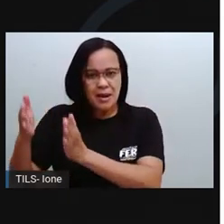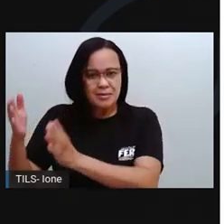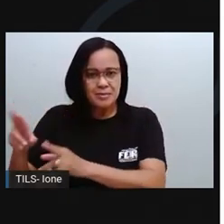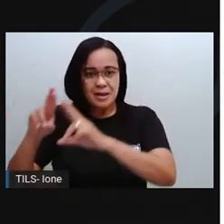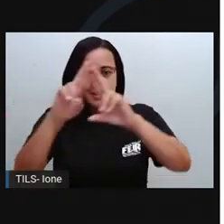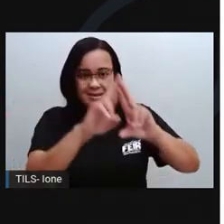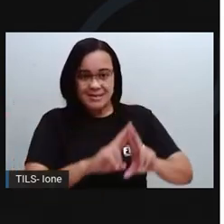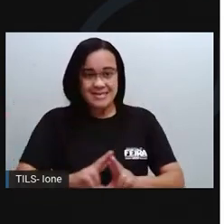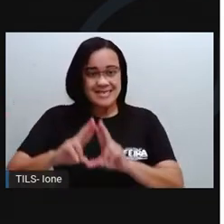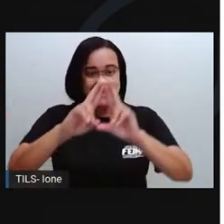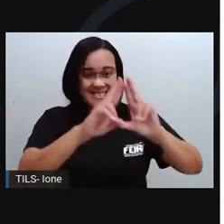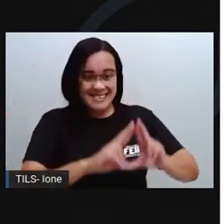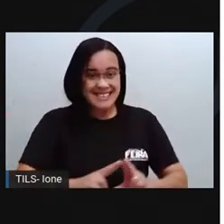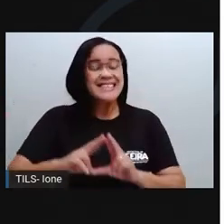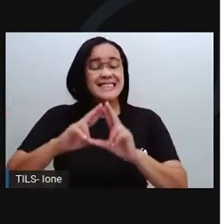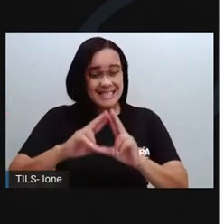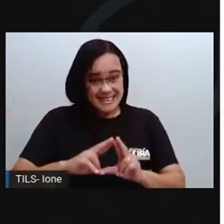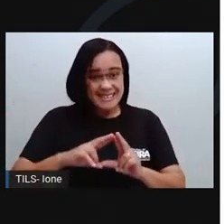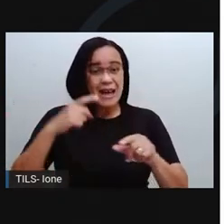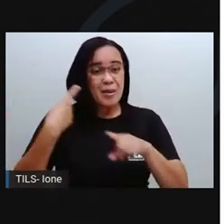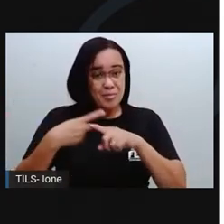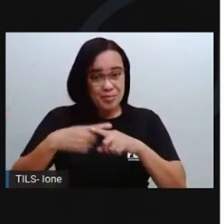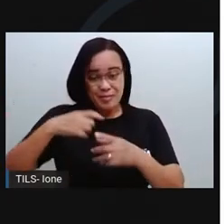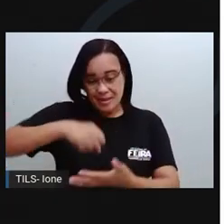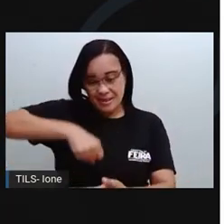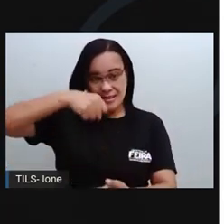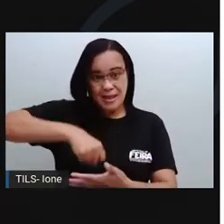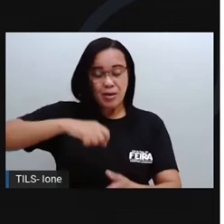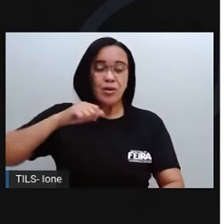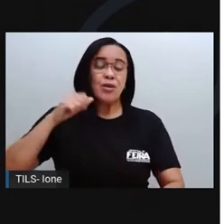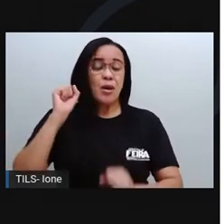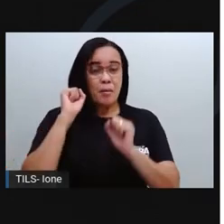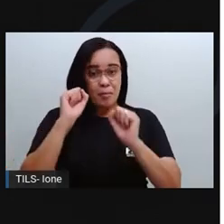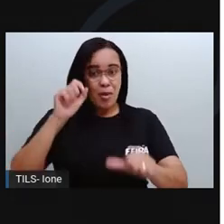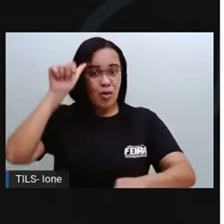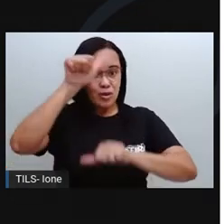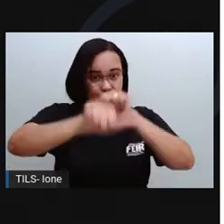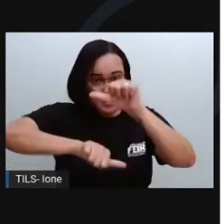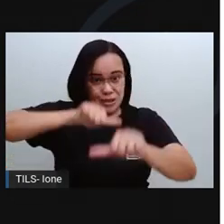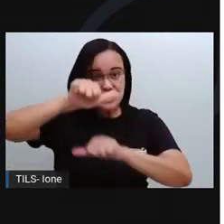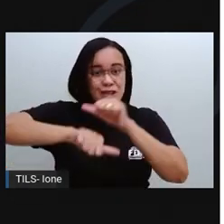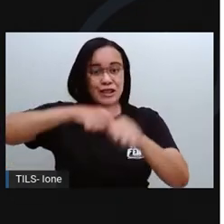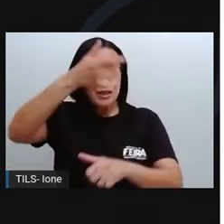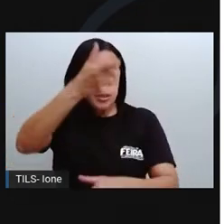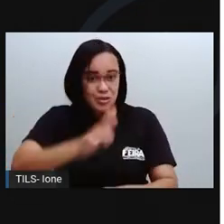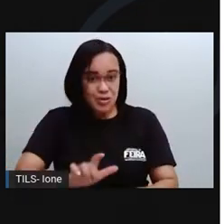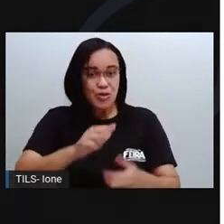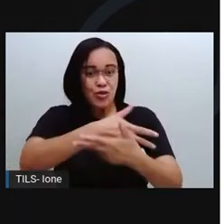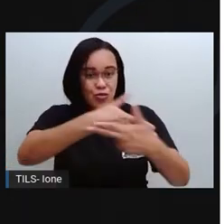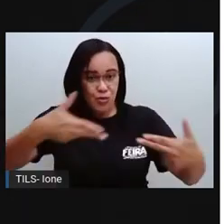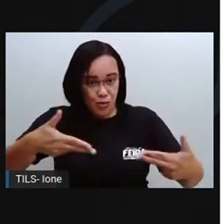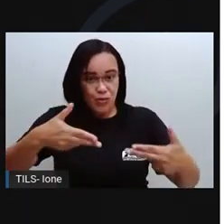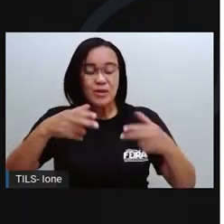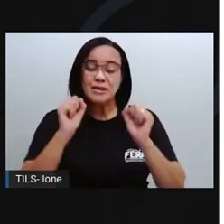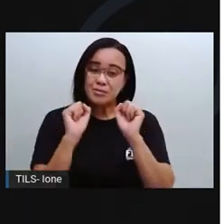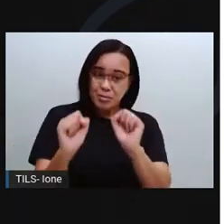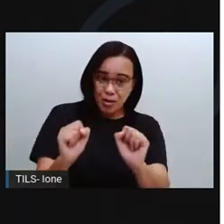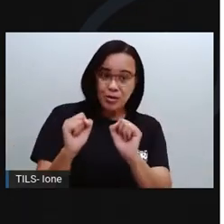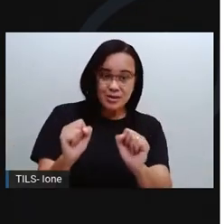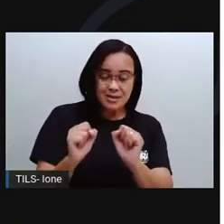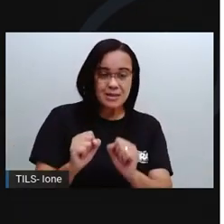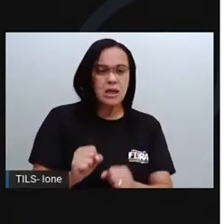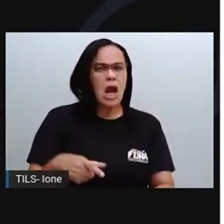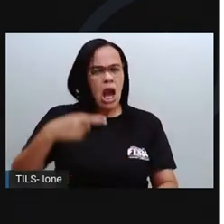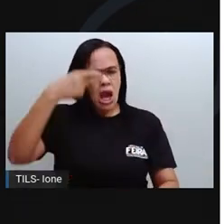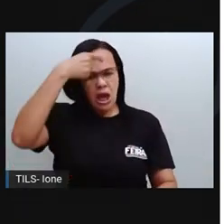Assim, ela pode se transformar novamente em matéria-prima que vai ser usada em outros produtos. Isso é consumo